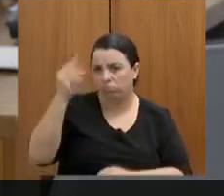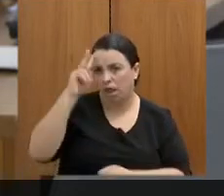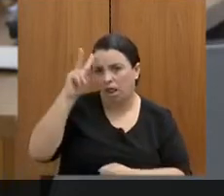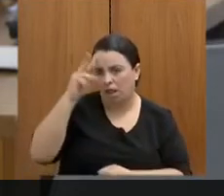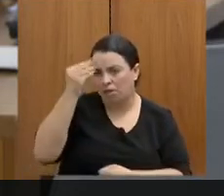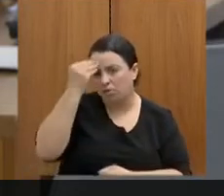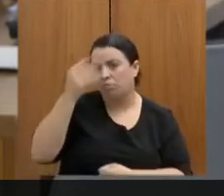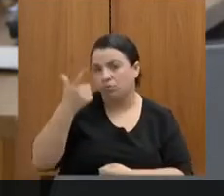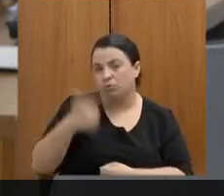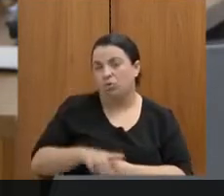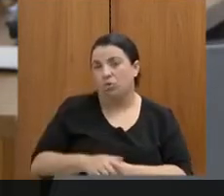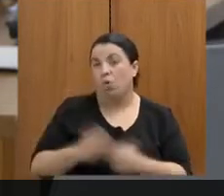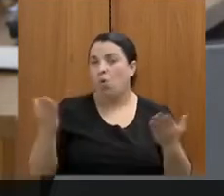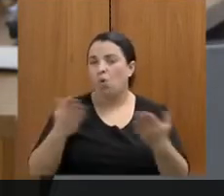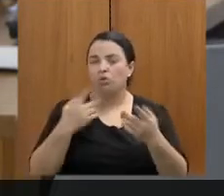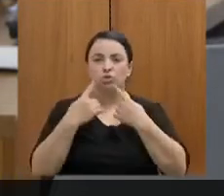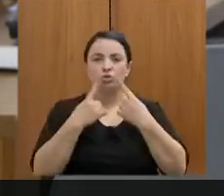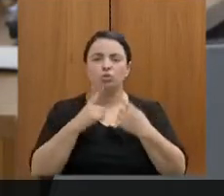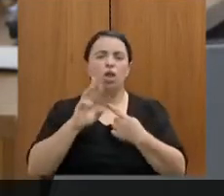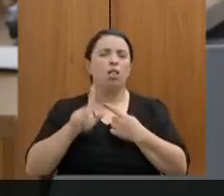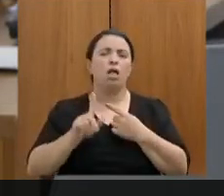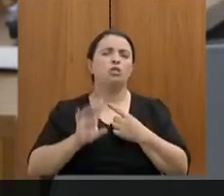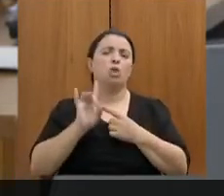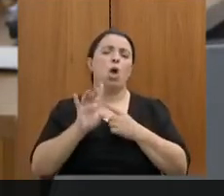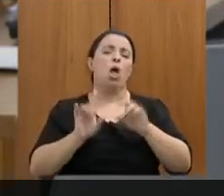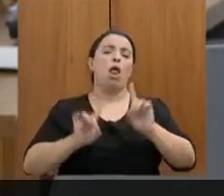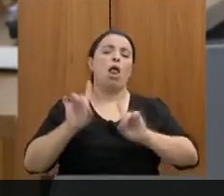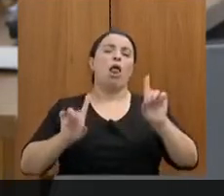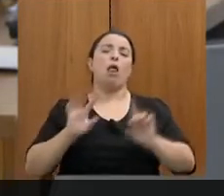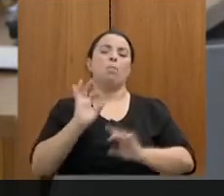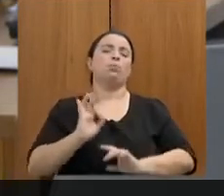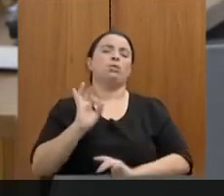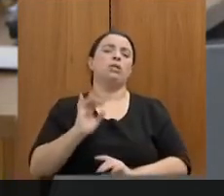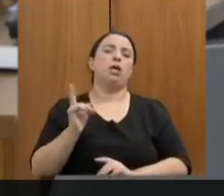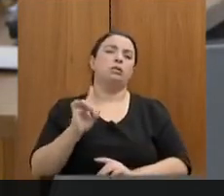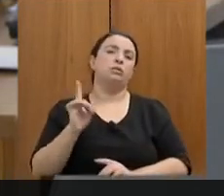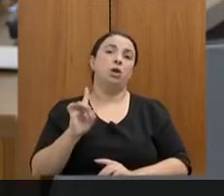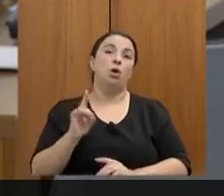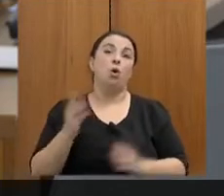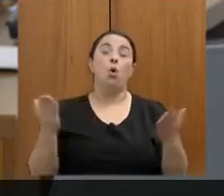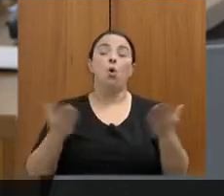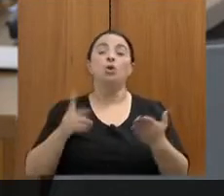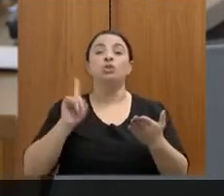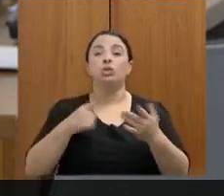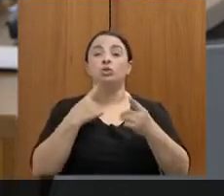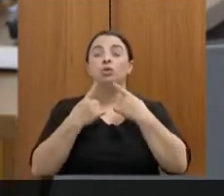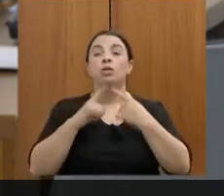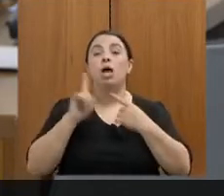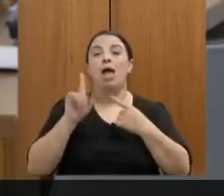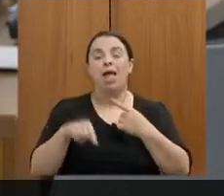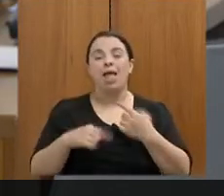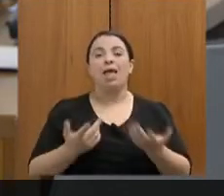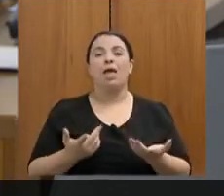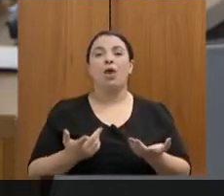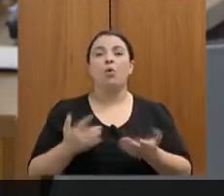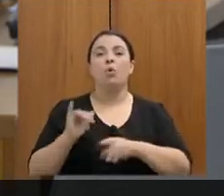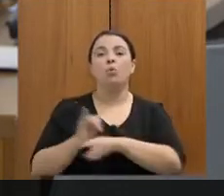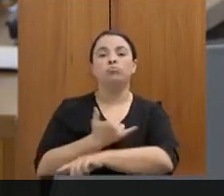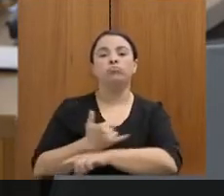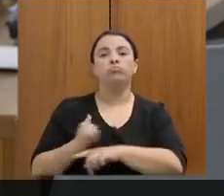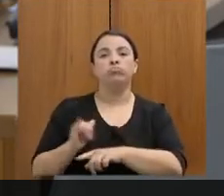não são números. A discussão hoje aqui é uma forma responsável